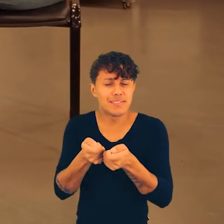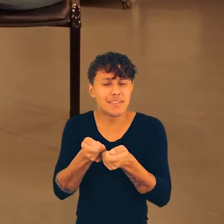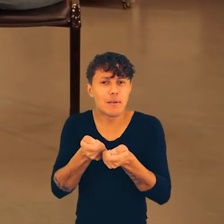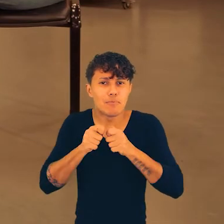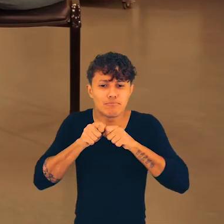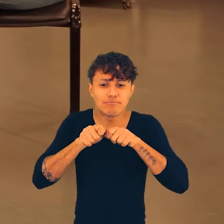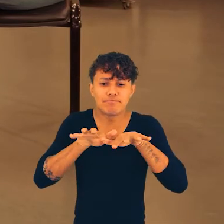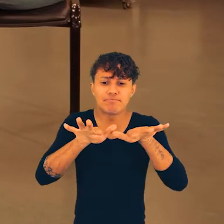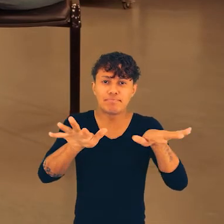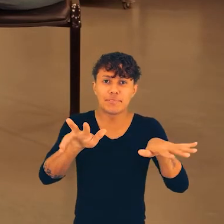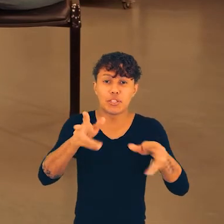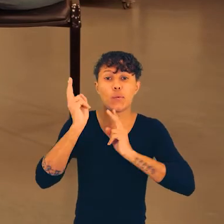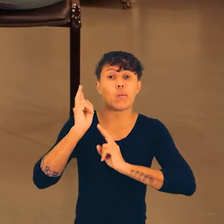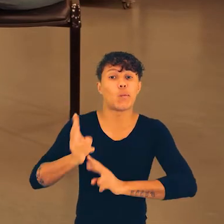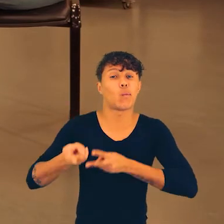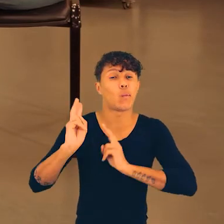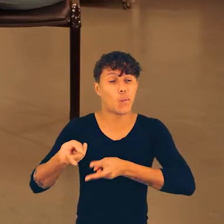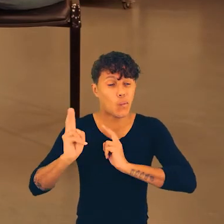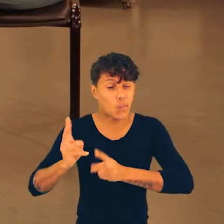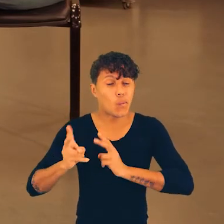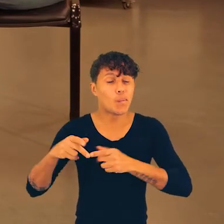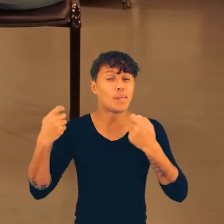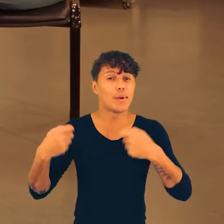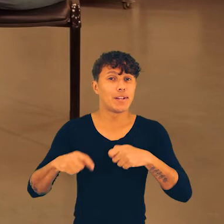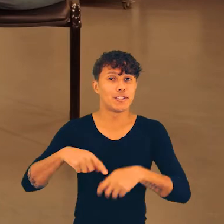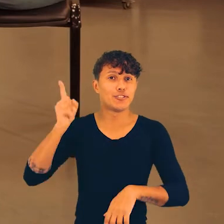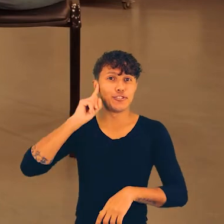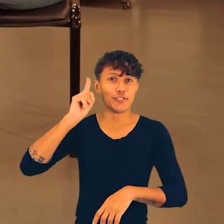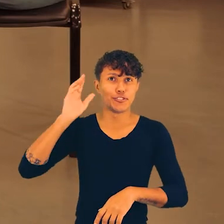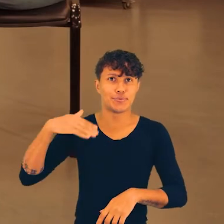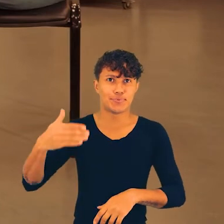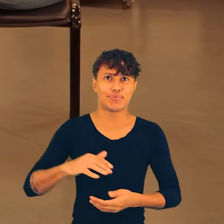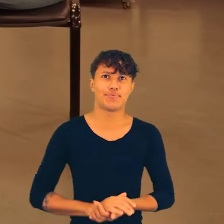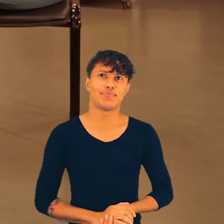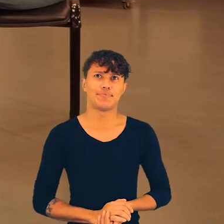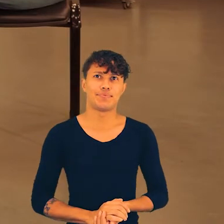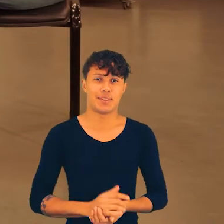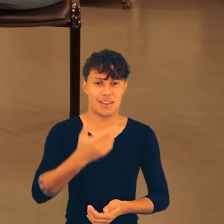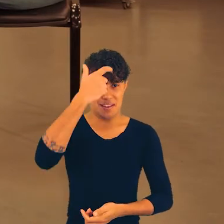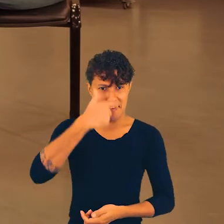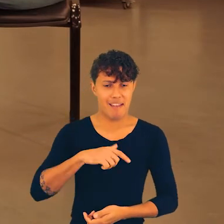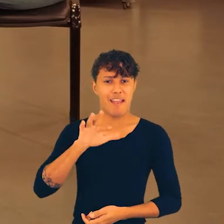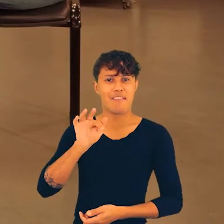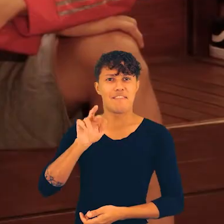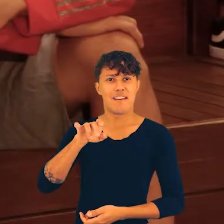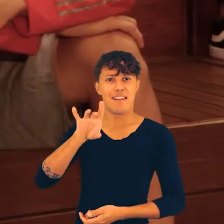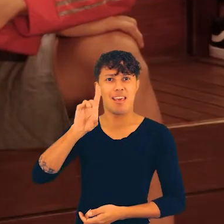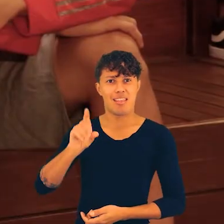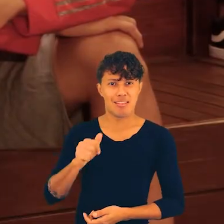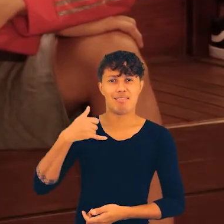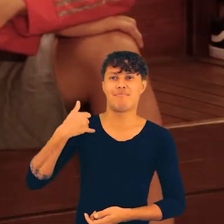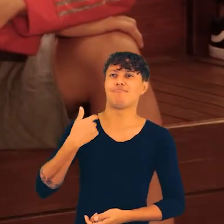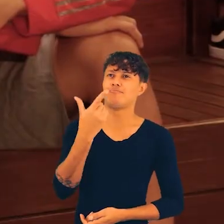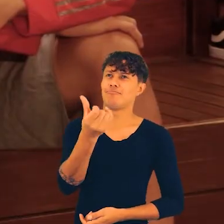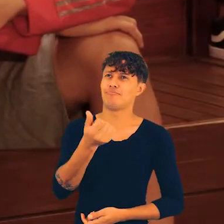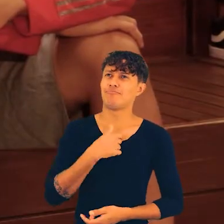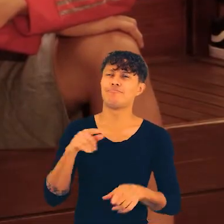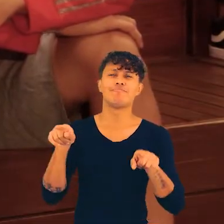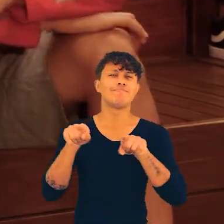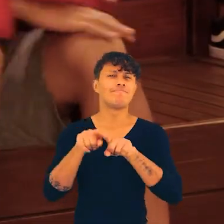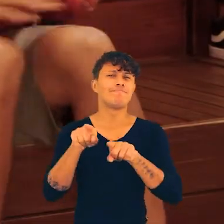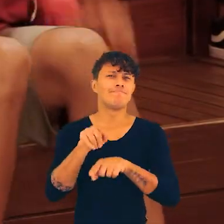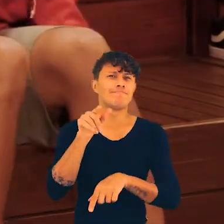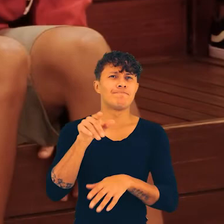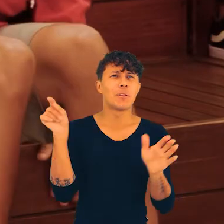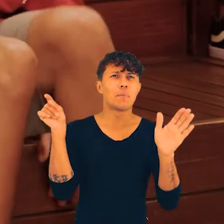deveria ser mais abrangente e mais presente no dia a dia. Meu nome é Fernanda, eu tenho